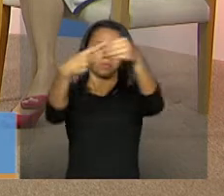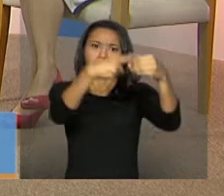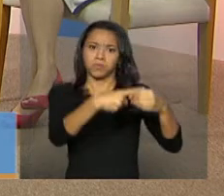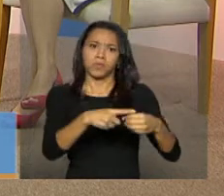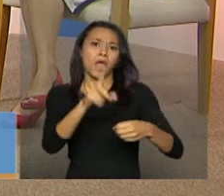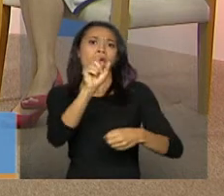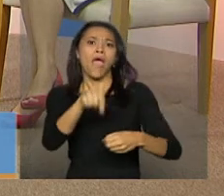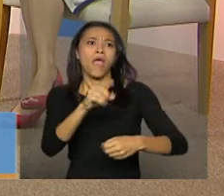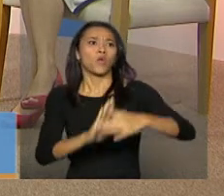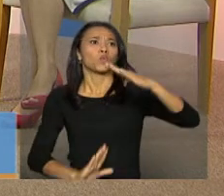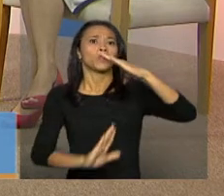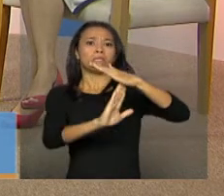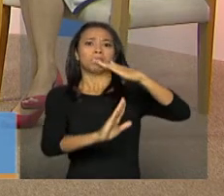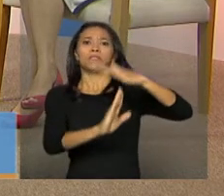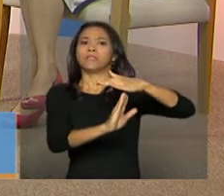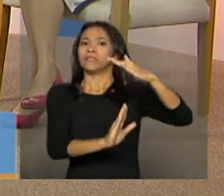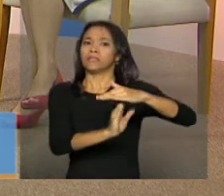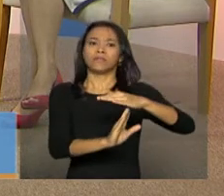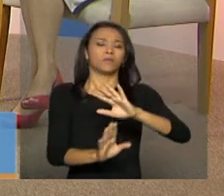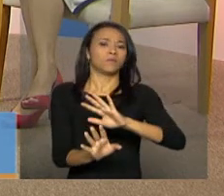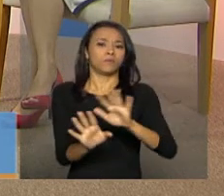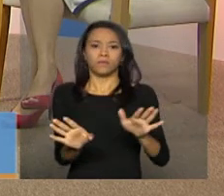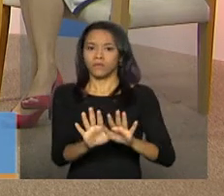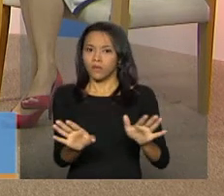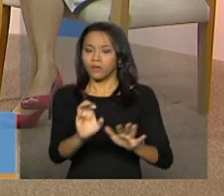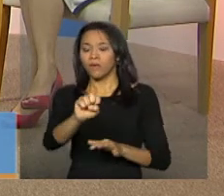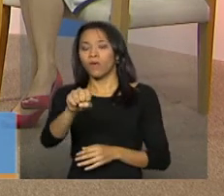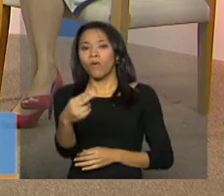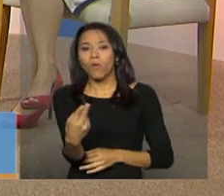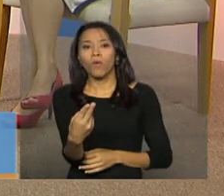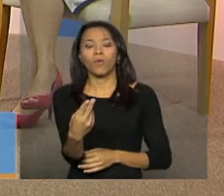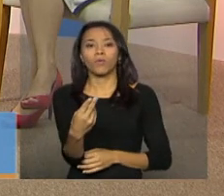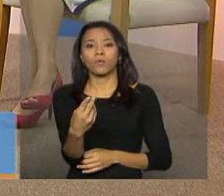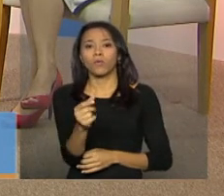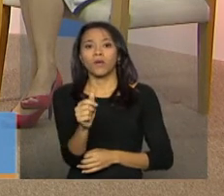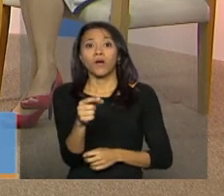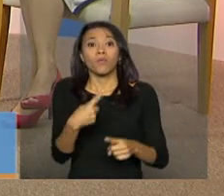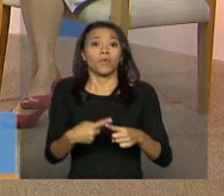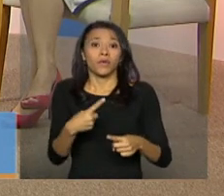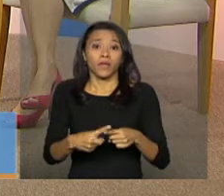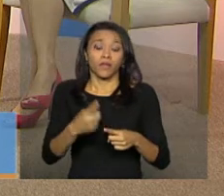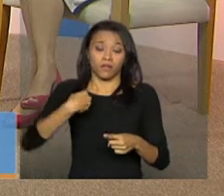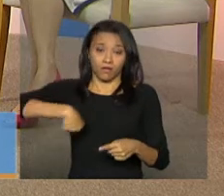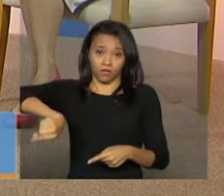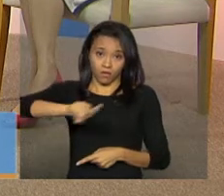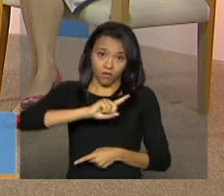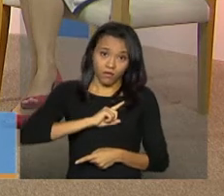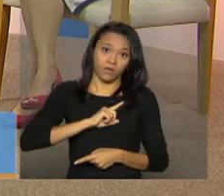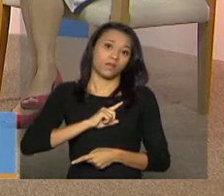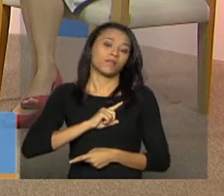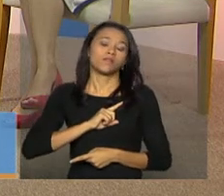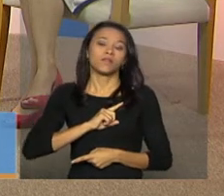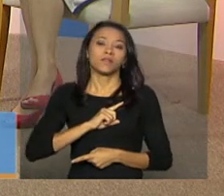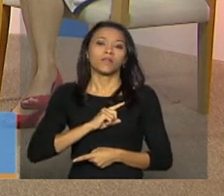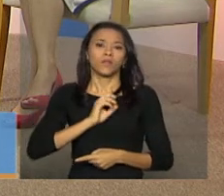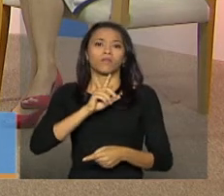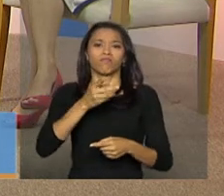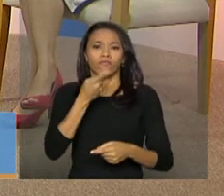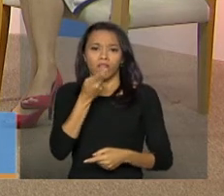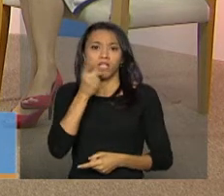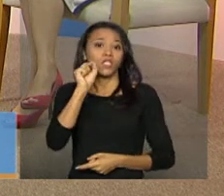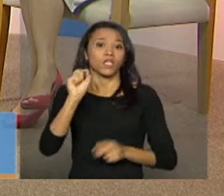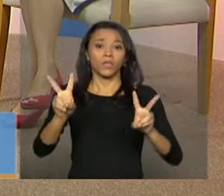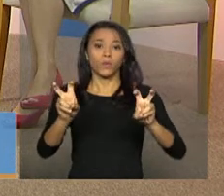para o salário do trabalhador, muito menos um limite. Porque, como nós estamos dentro de uma política pública,